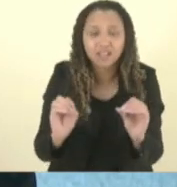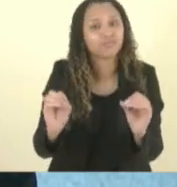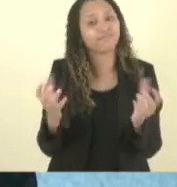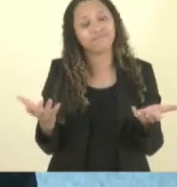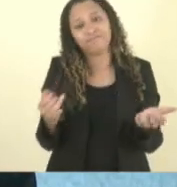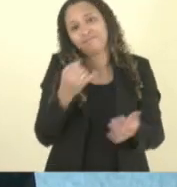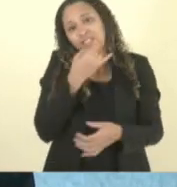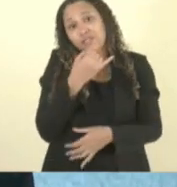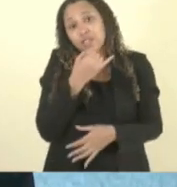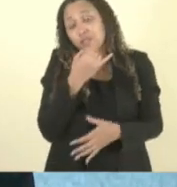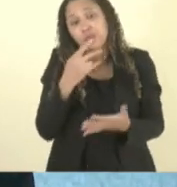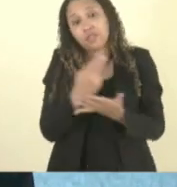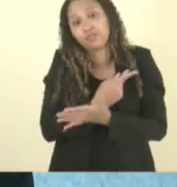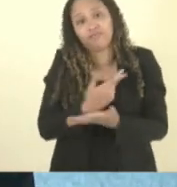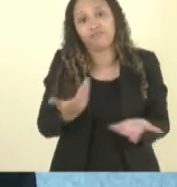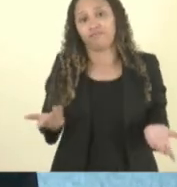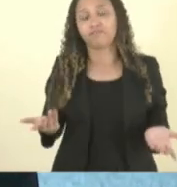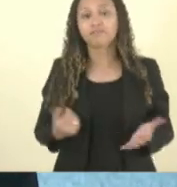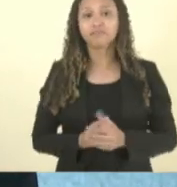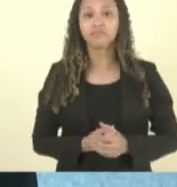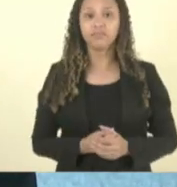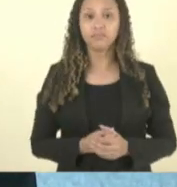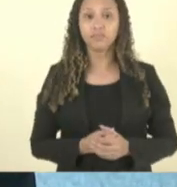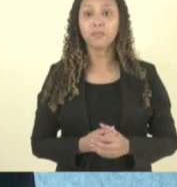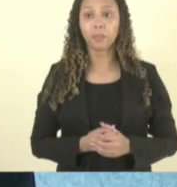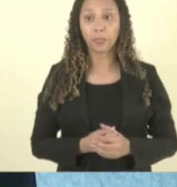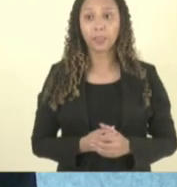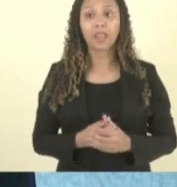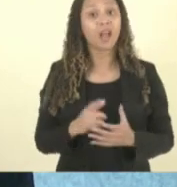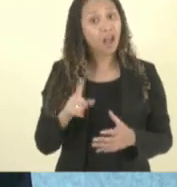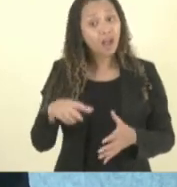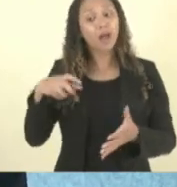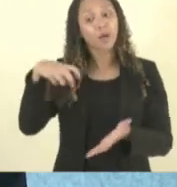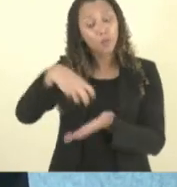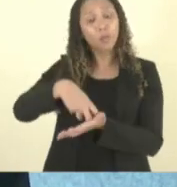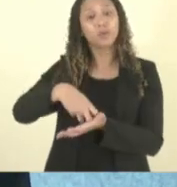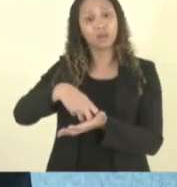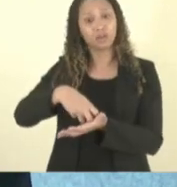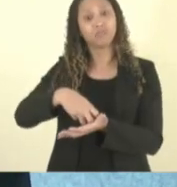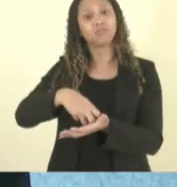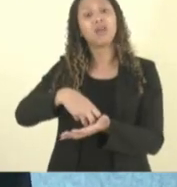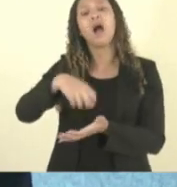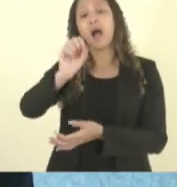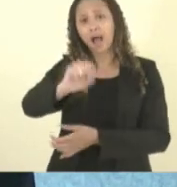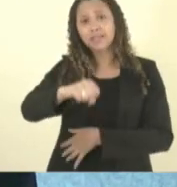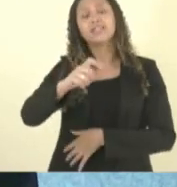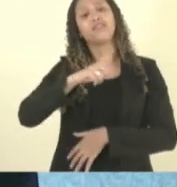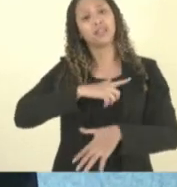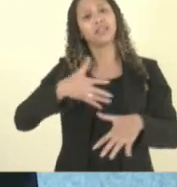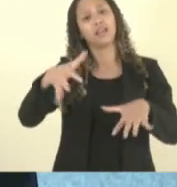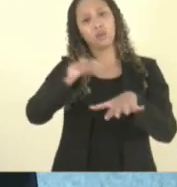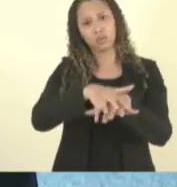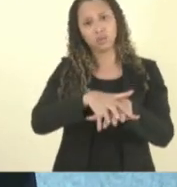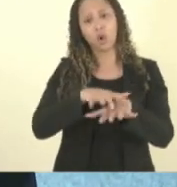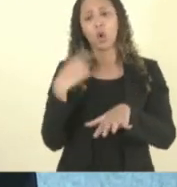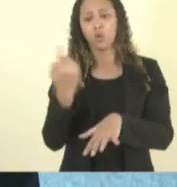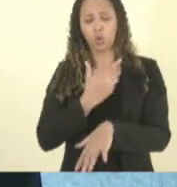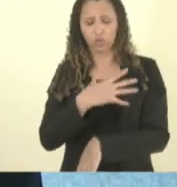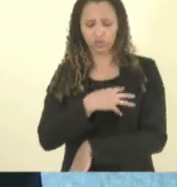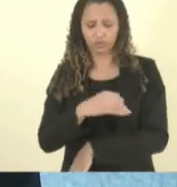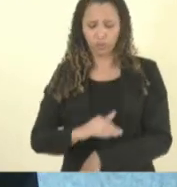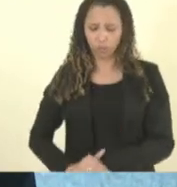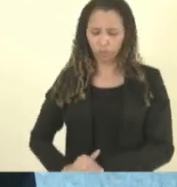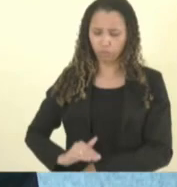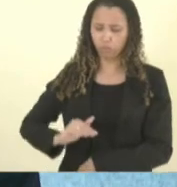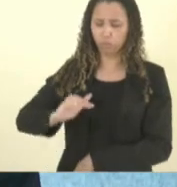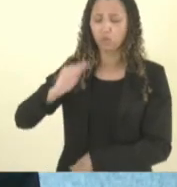punir uma forma de punir aí sim vai existir inclusão nossos filhos vão crescer nossos filhos